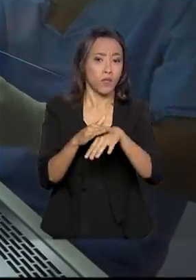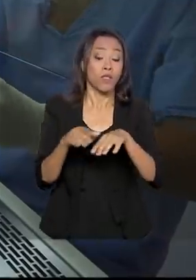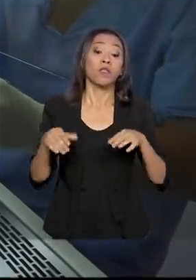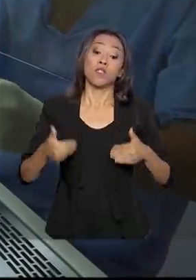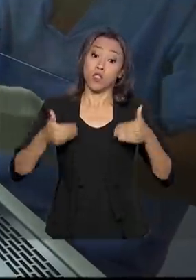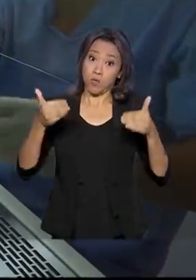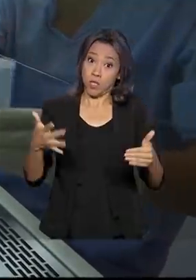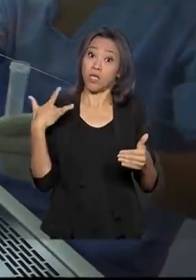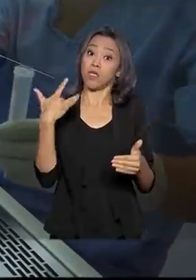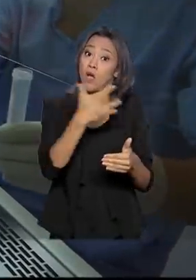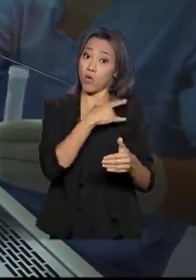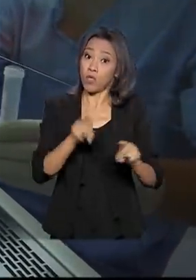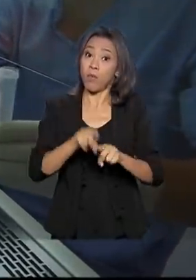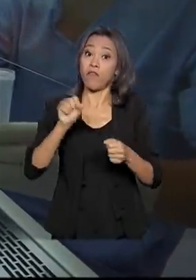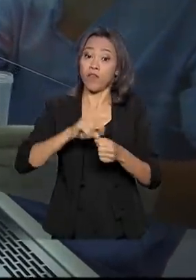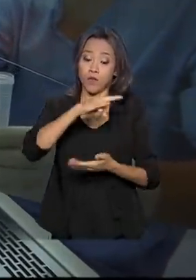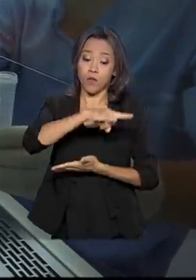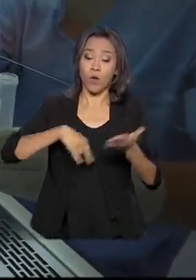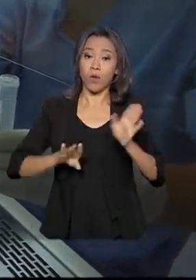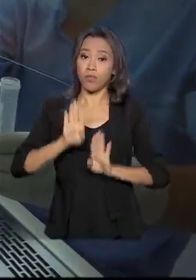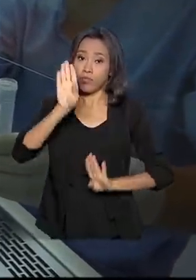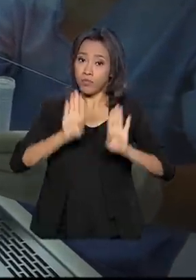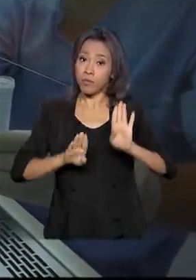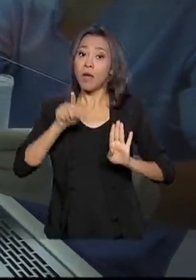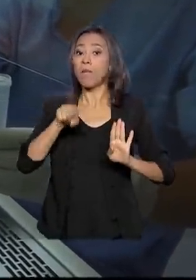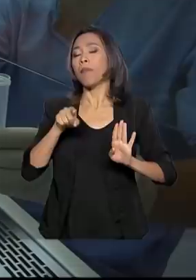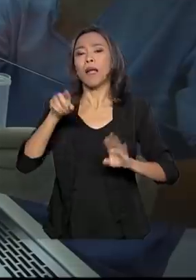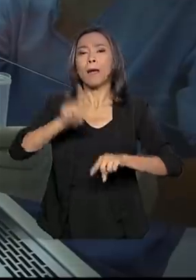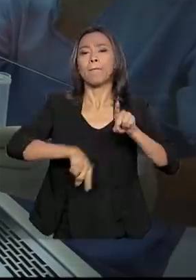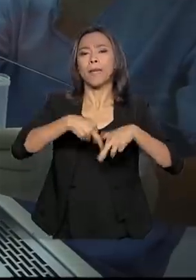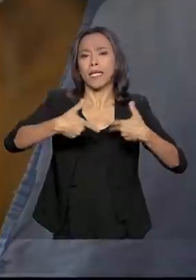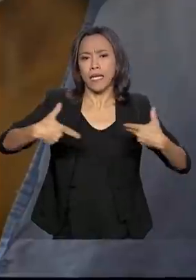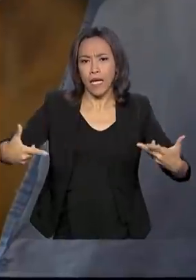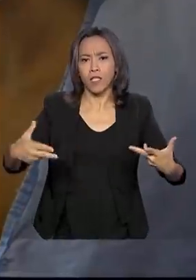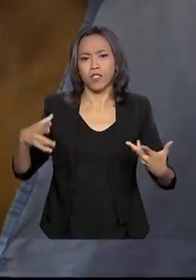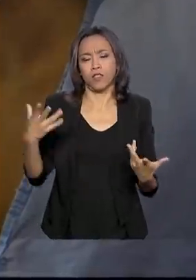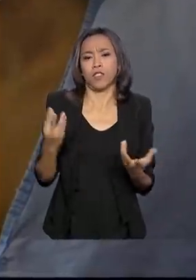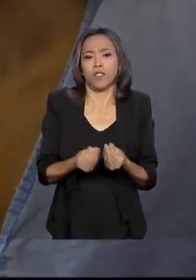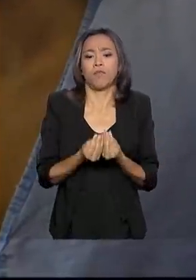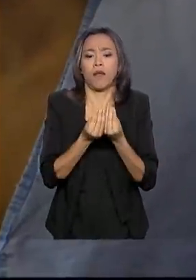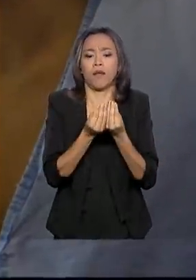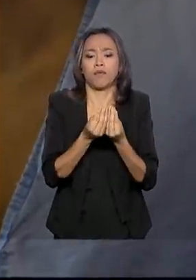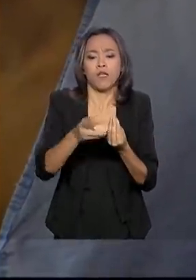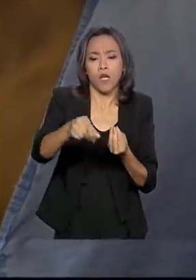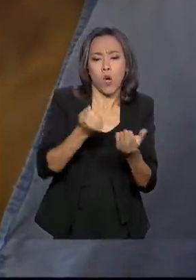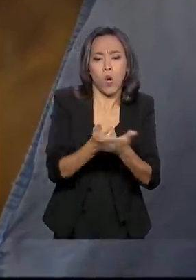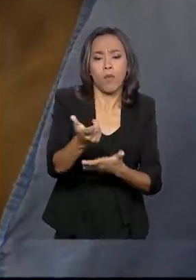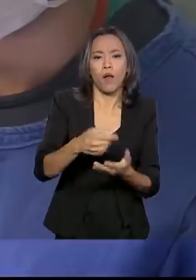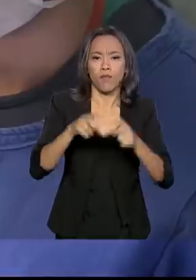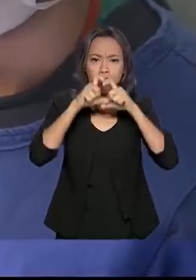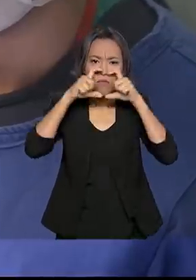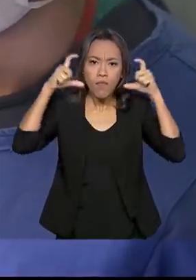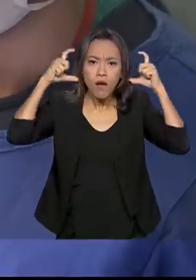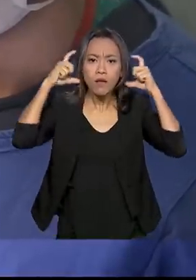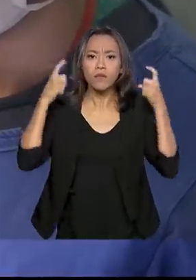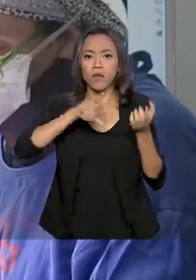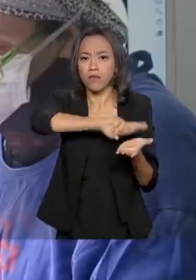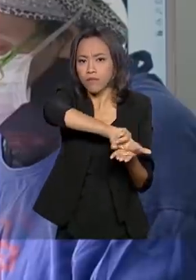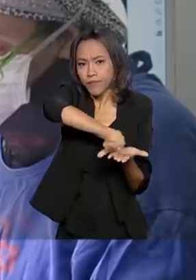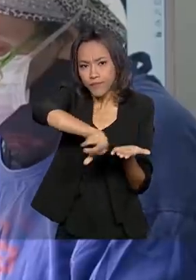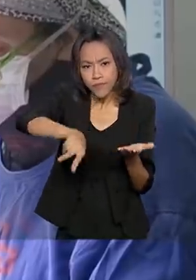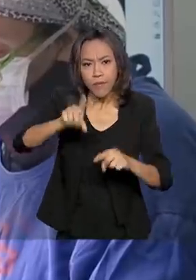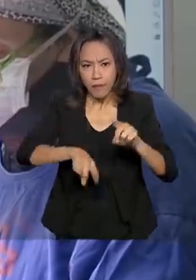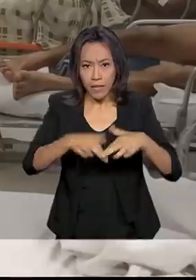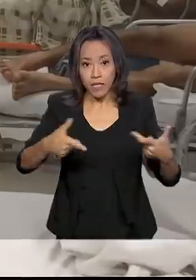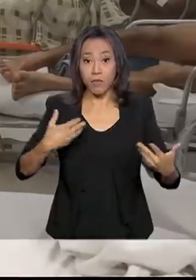fez licitação para aquisição de equipamentos de proteção individual, como máscaras, para ampliar os estoques já